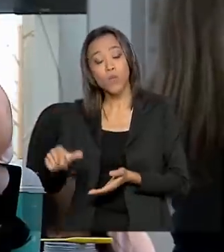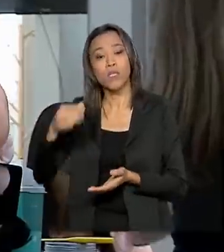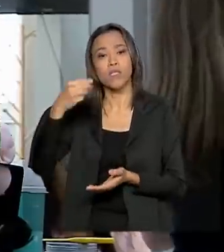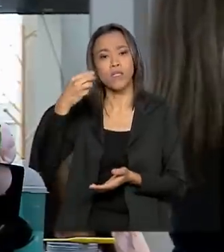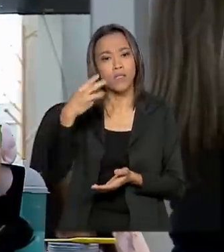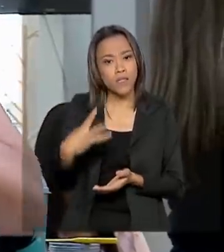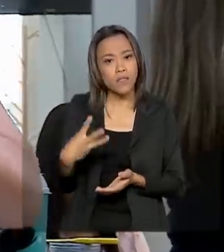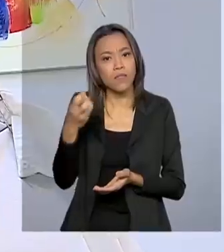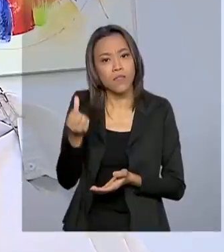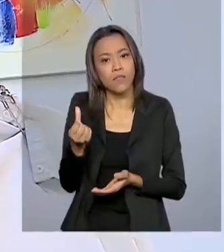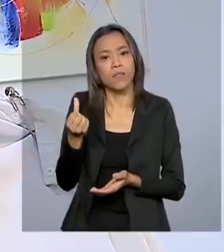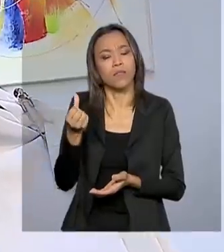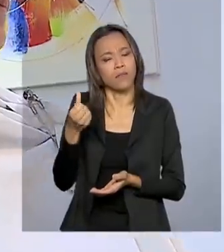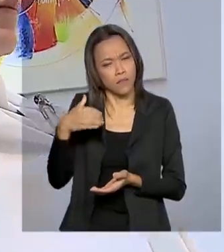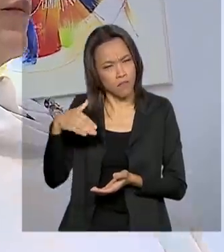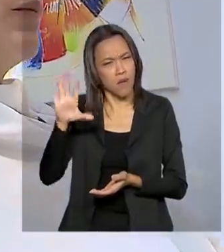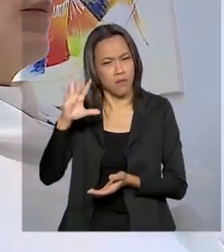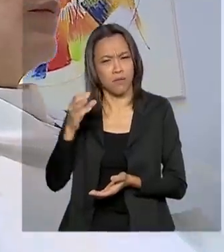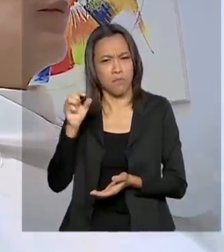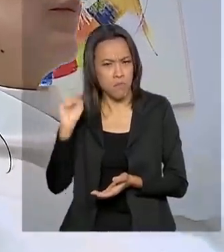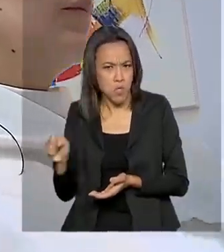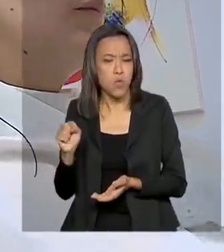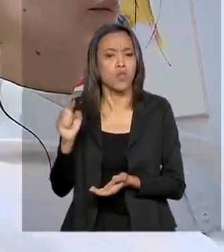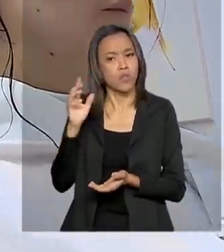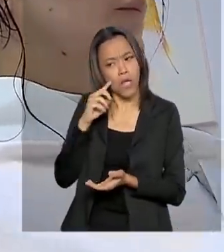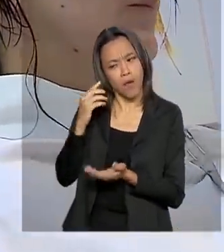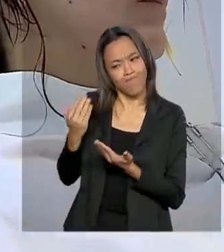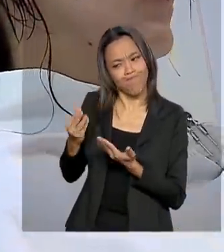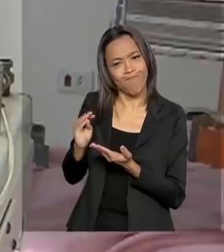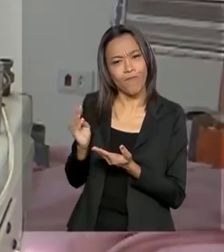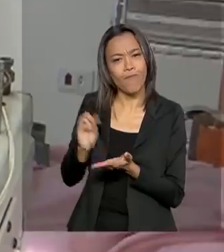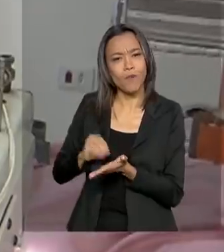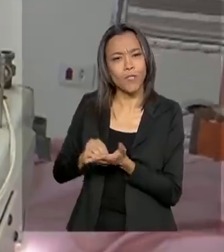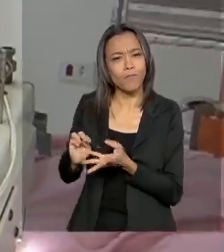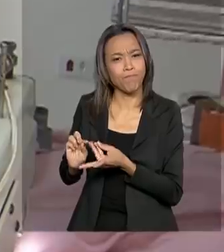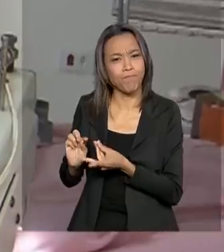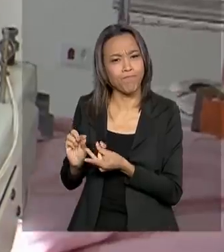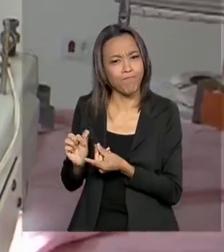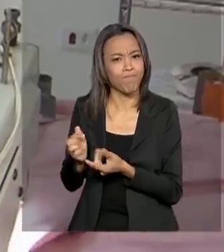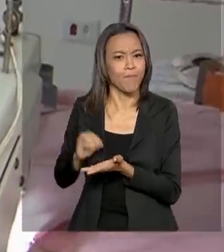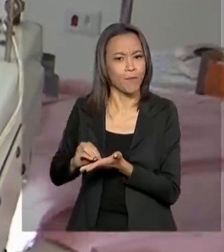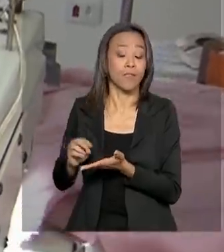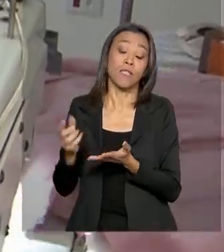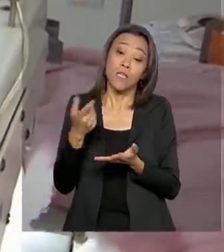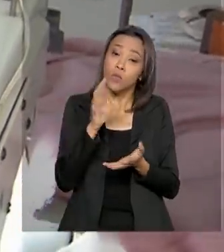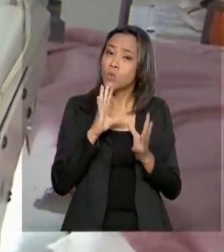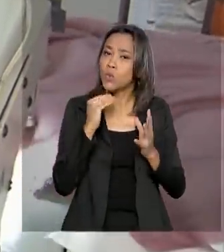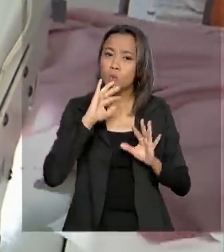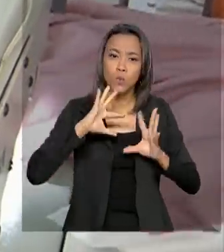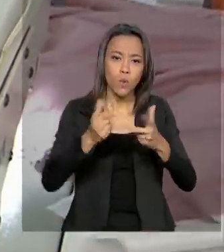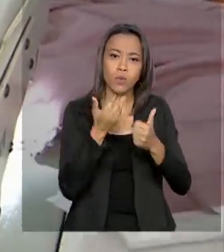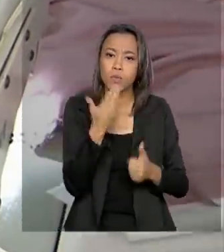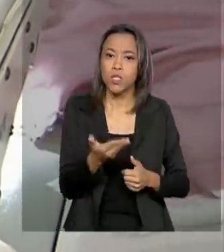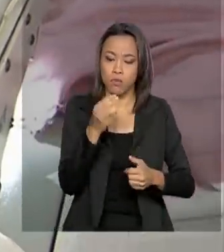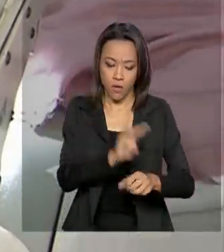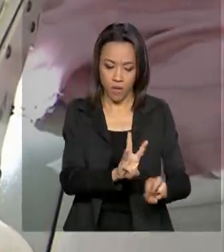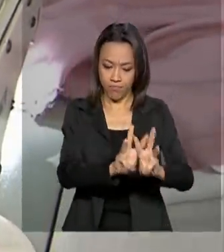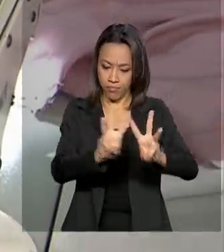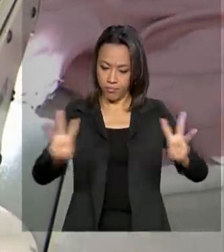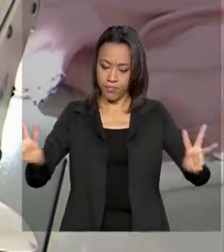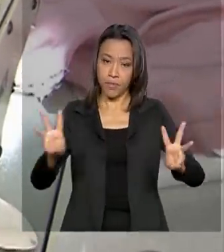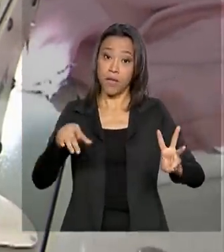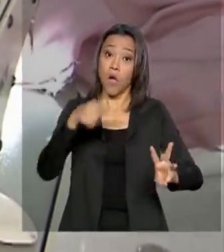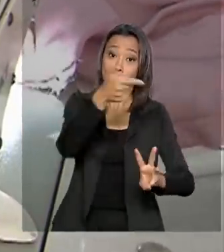inconsistências no pedido. Todo o procedimento para solicitação é feito no portal do Simples Nacional. Aquelas empresas que possuem